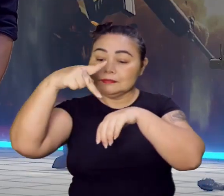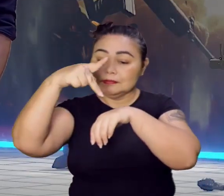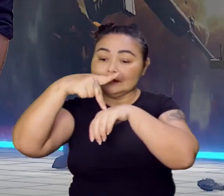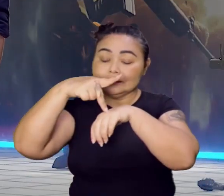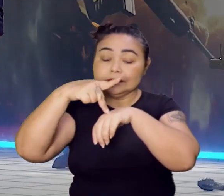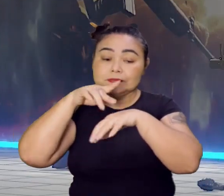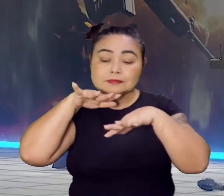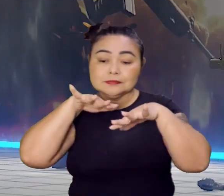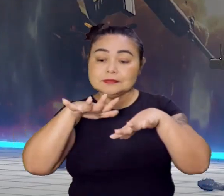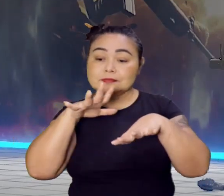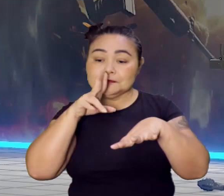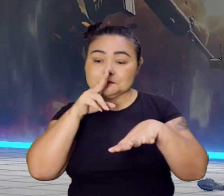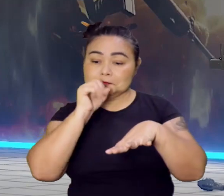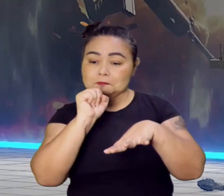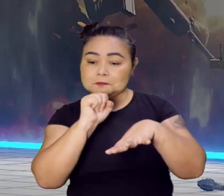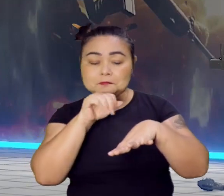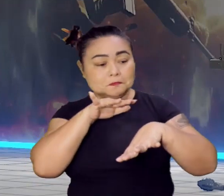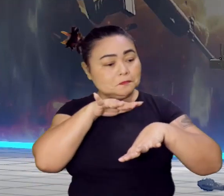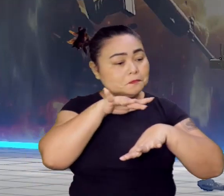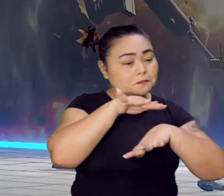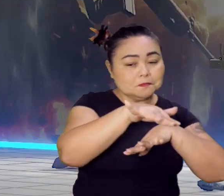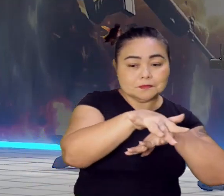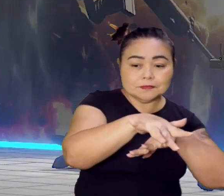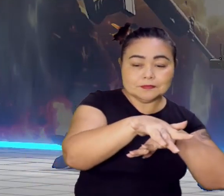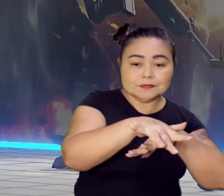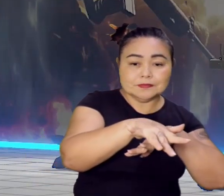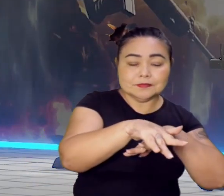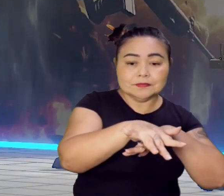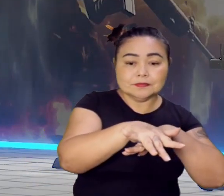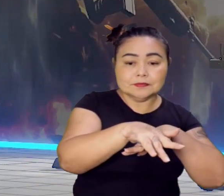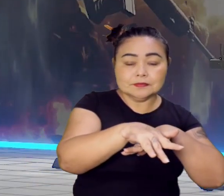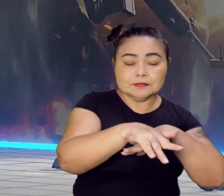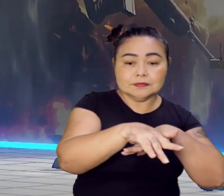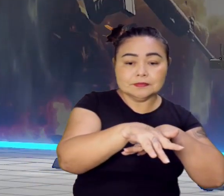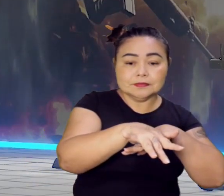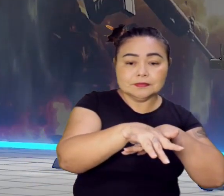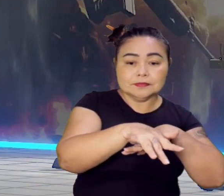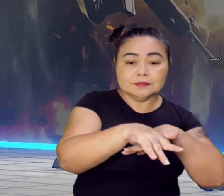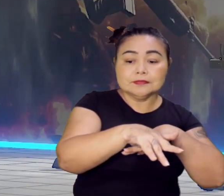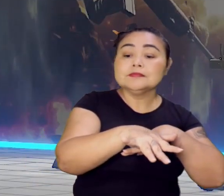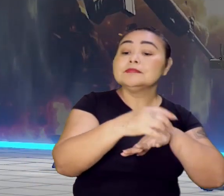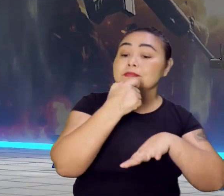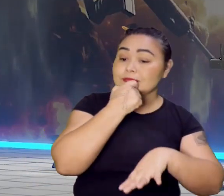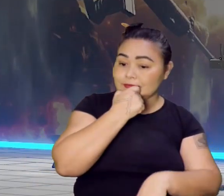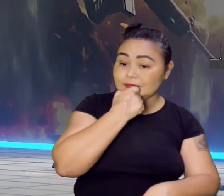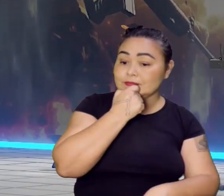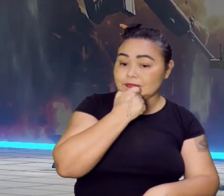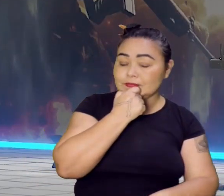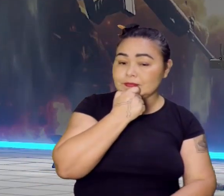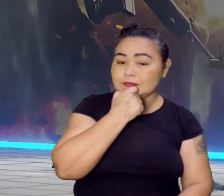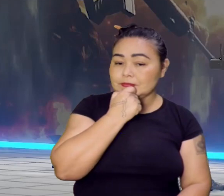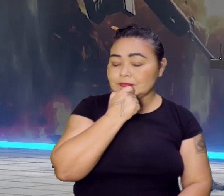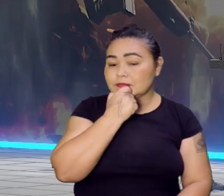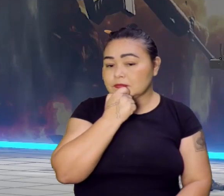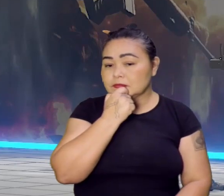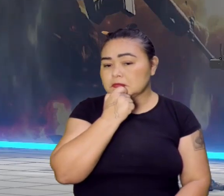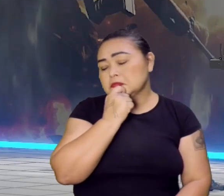Nós vamos ter invasões inglesas, que foi de uma maneira